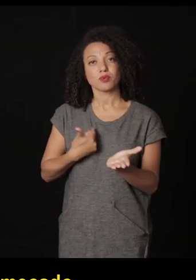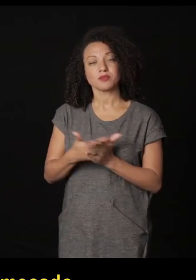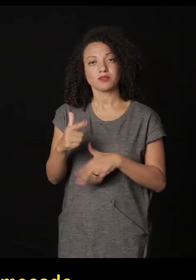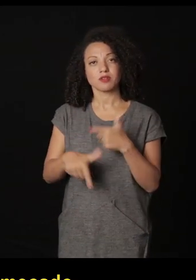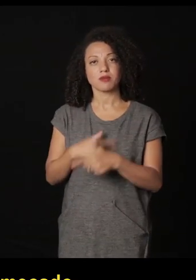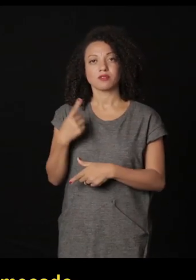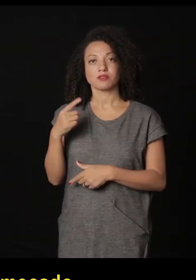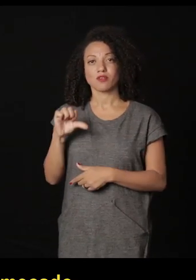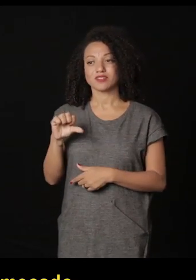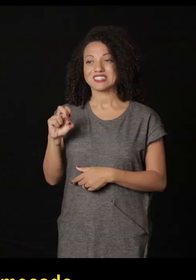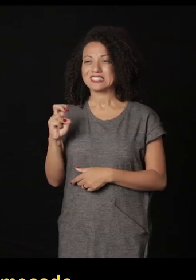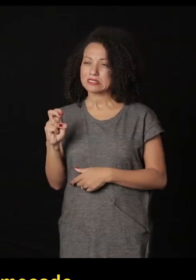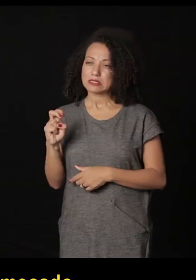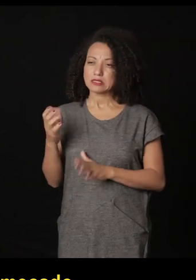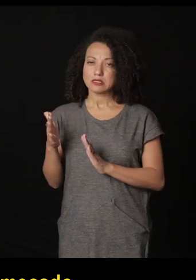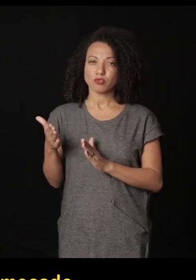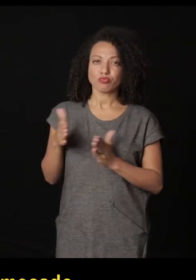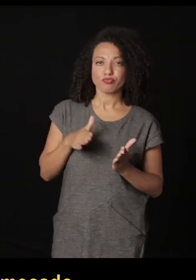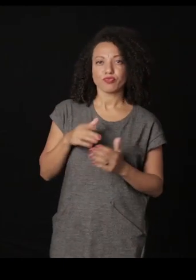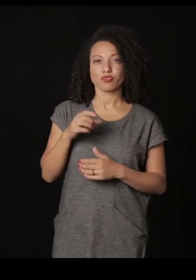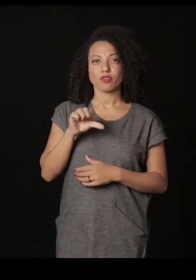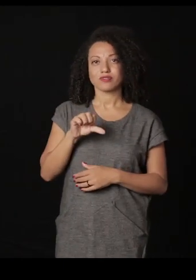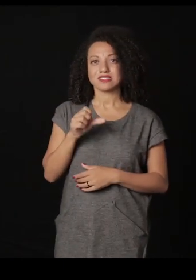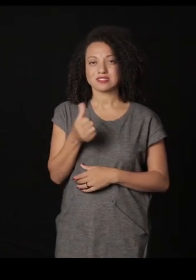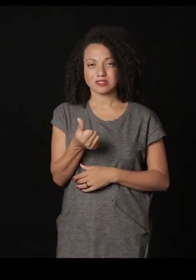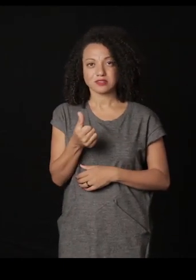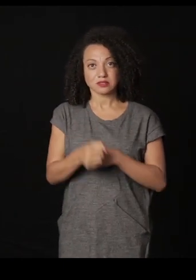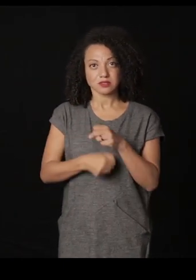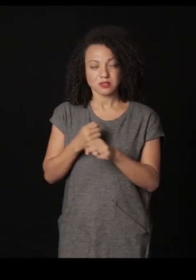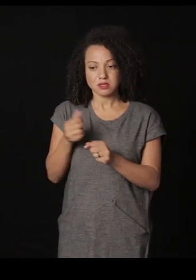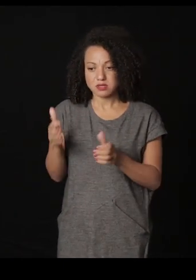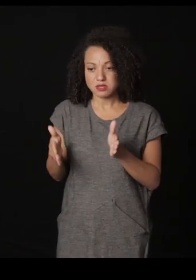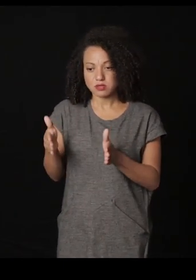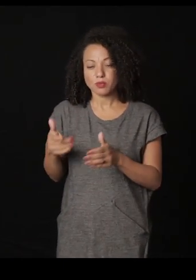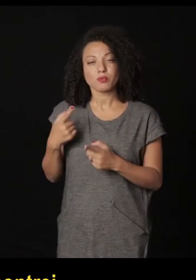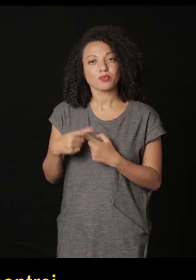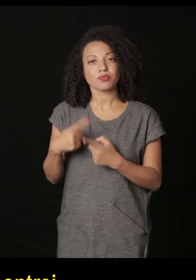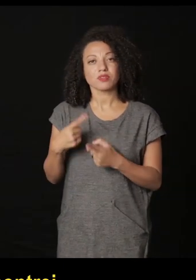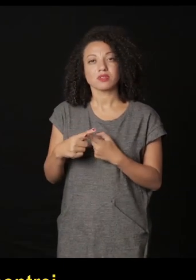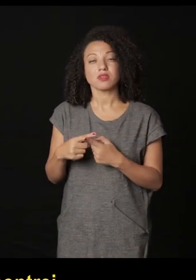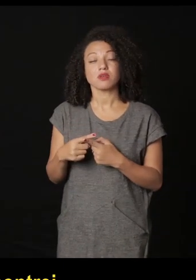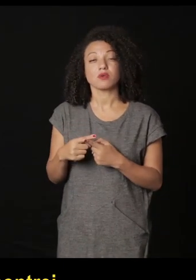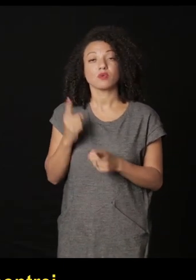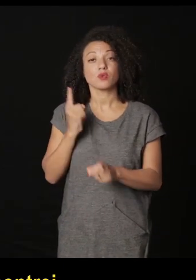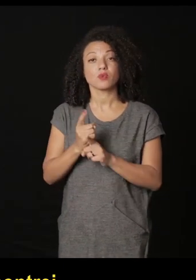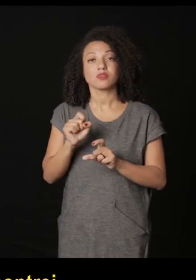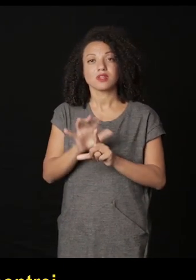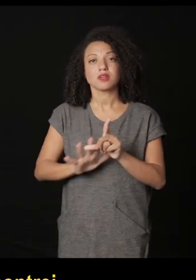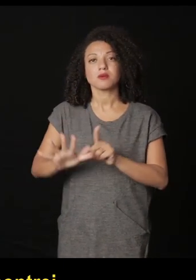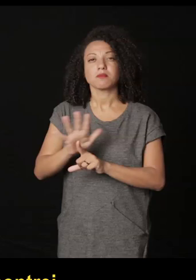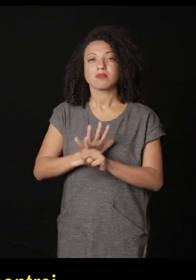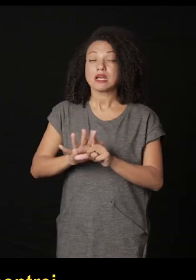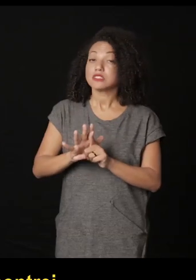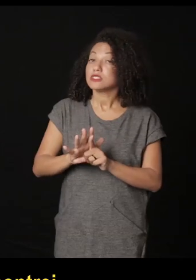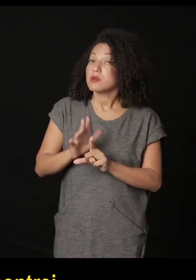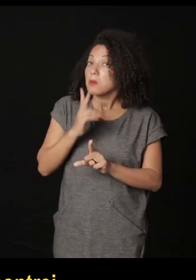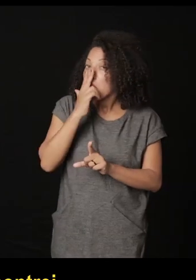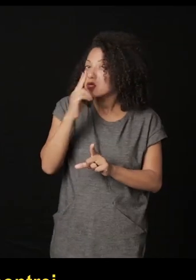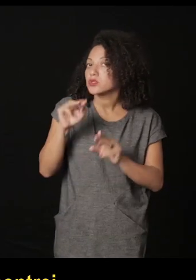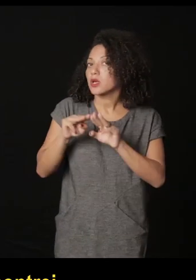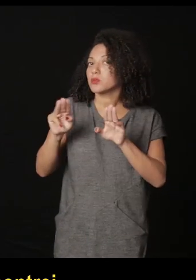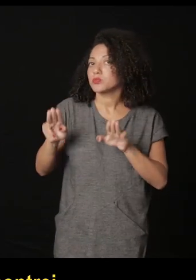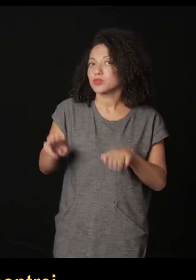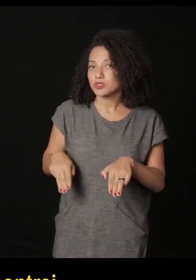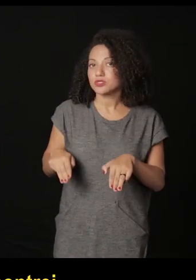em 95 para 96 usando as imagens que eu encontrei num suposto